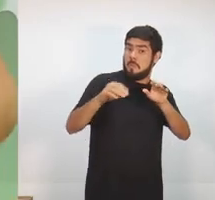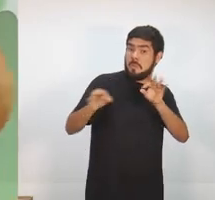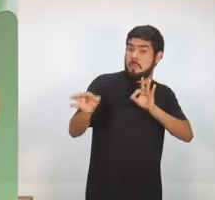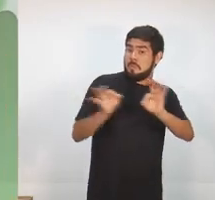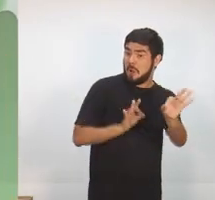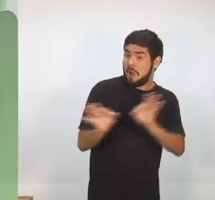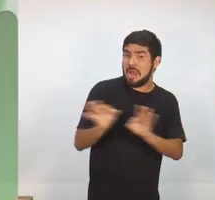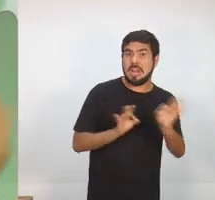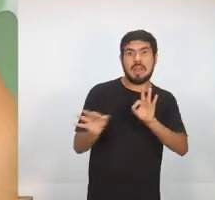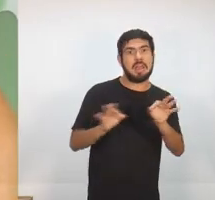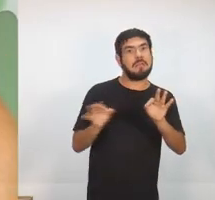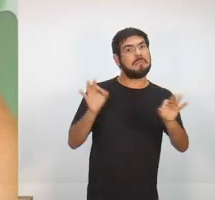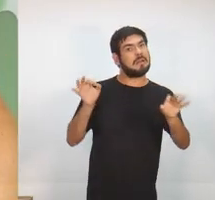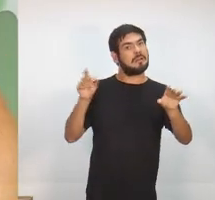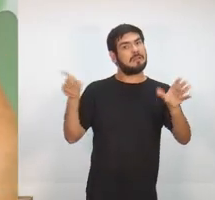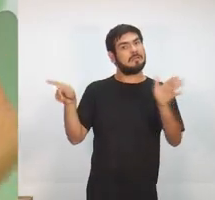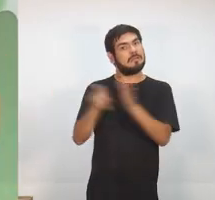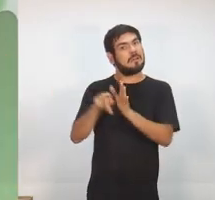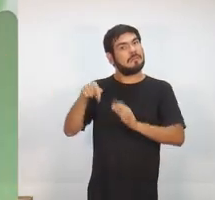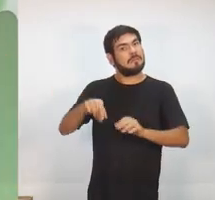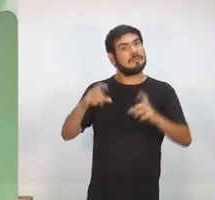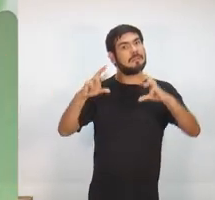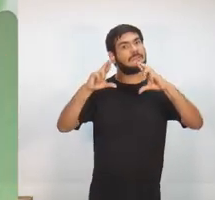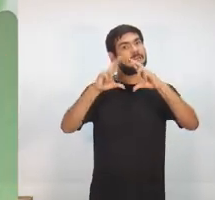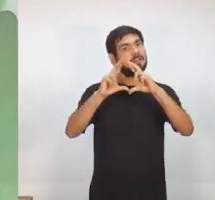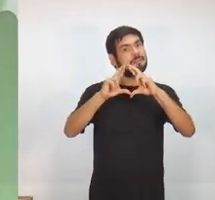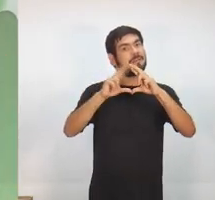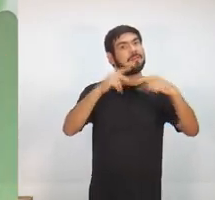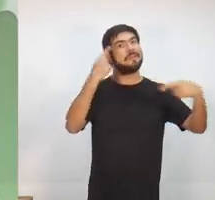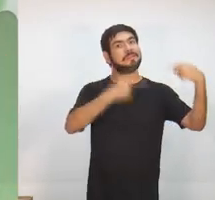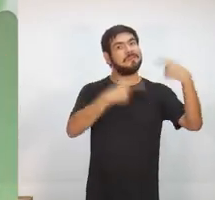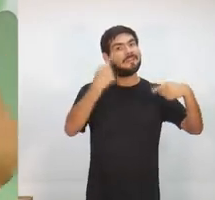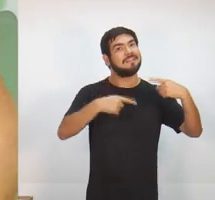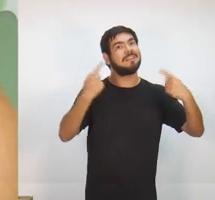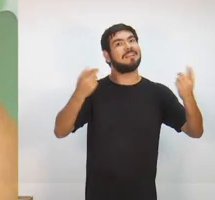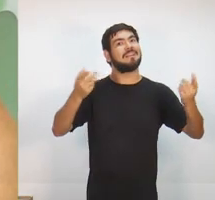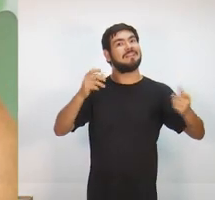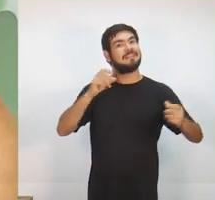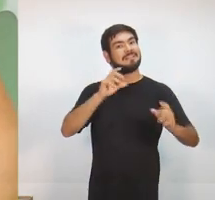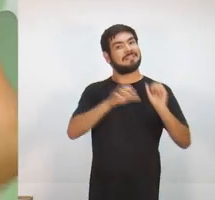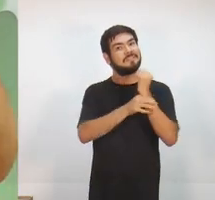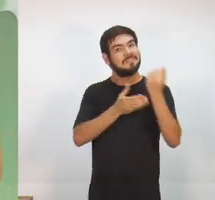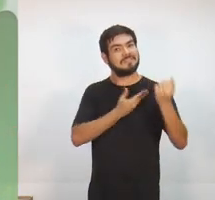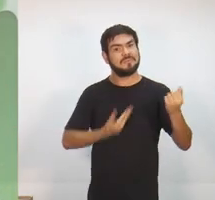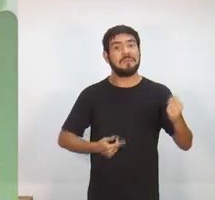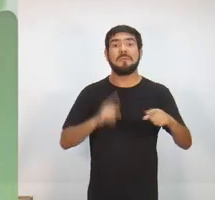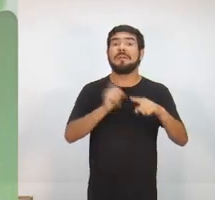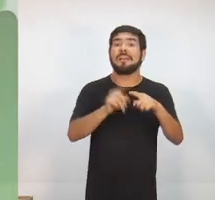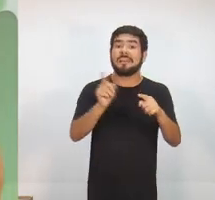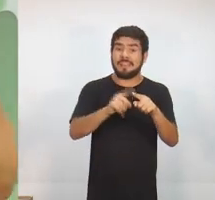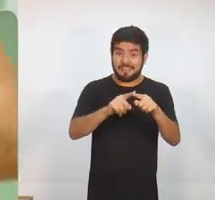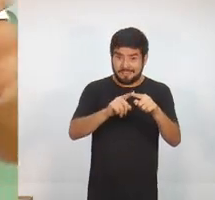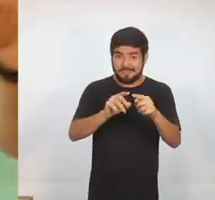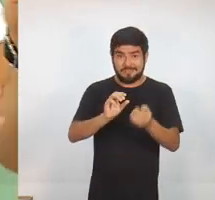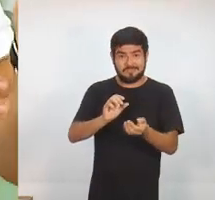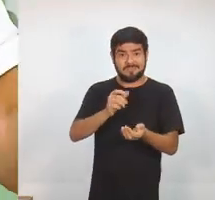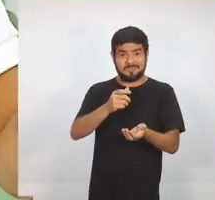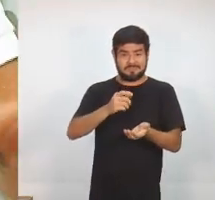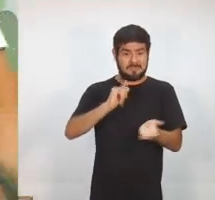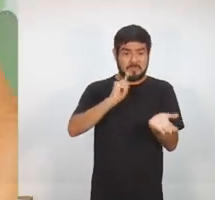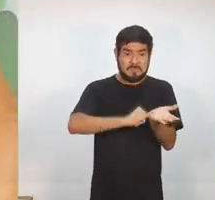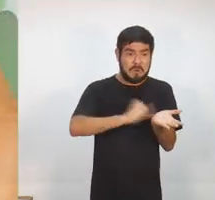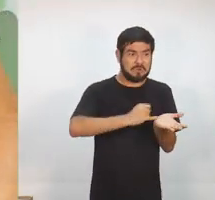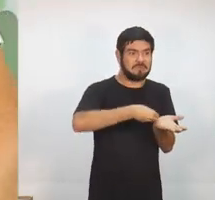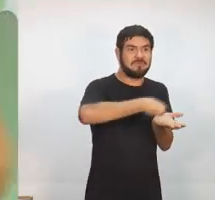debater só segurança pública? É porque o seu dinheiro está sendo mal aplicado. o nosso dinheiro está sendo